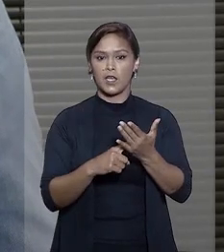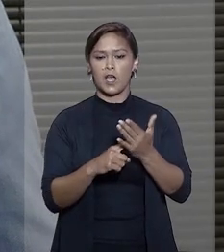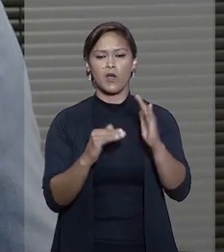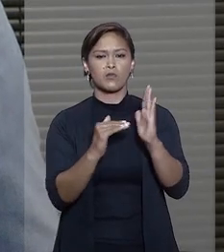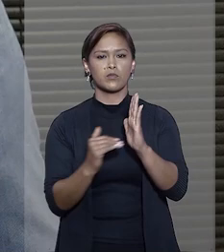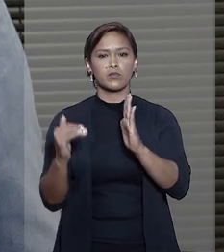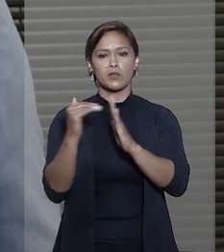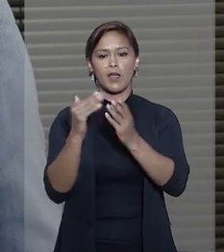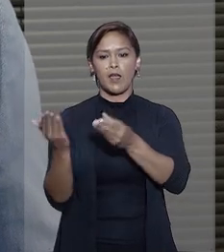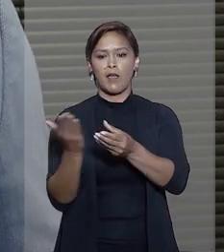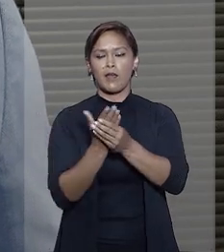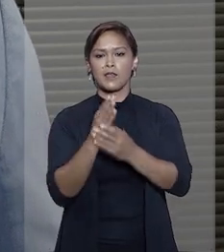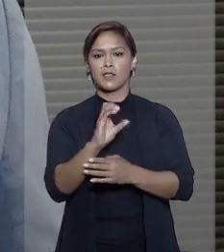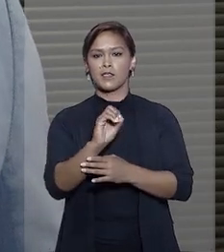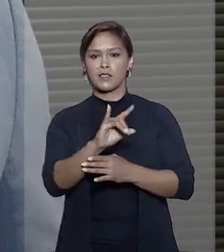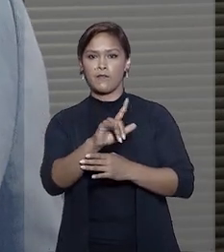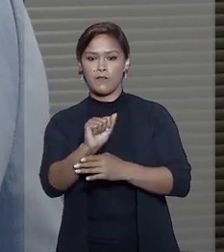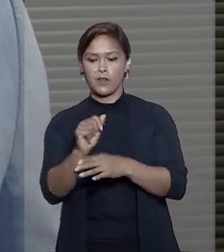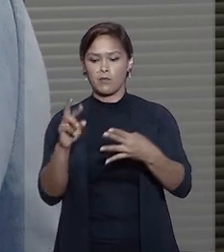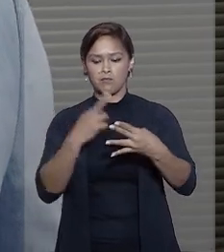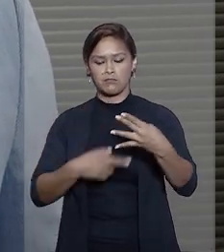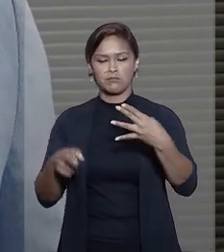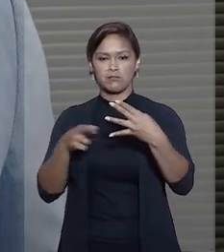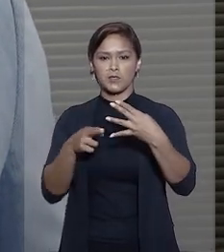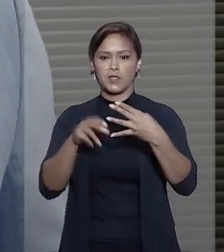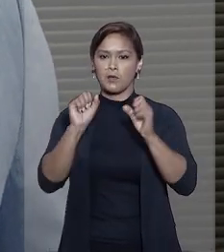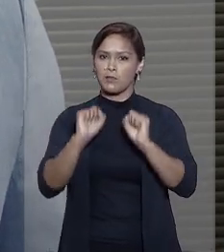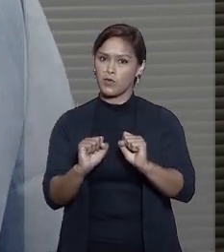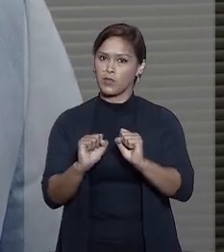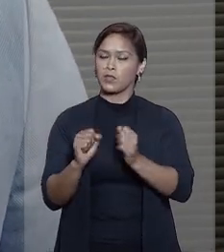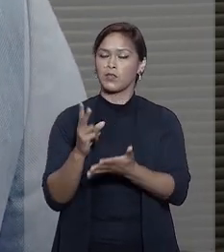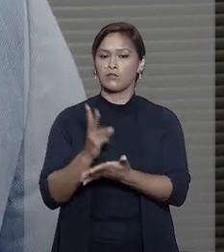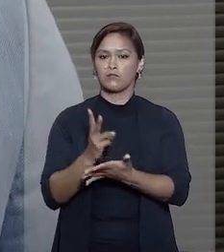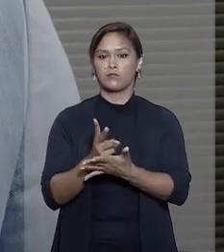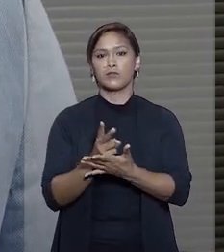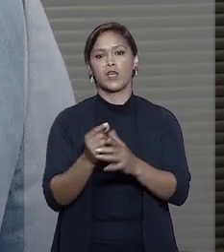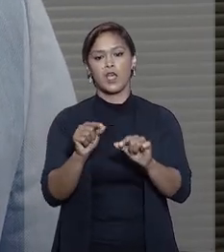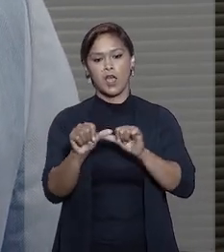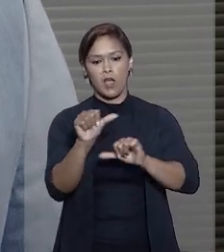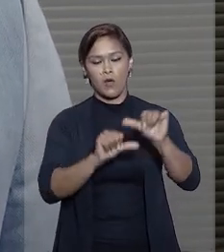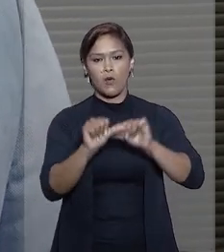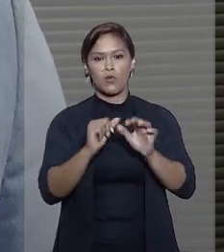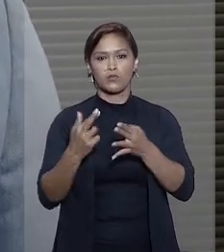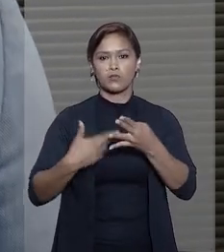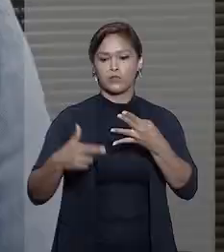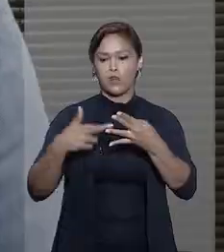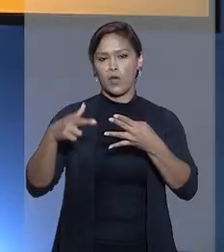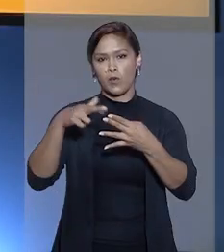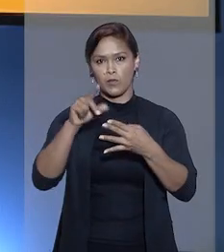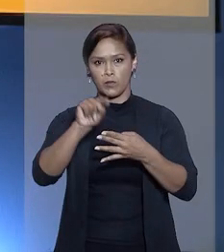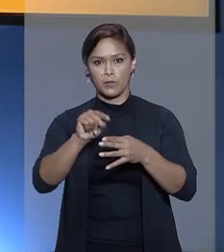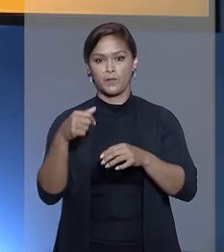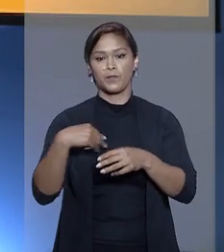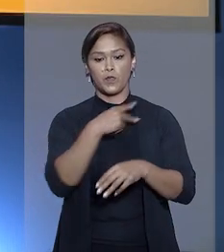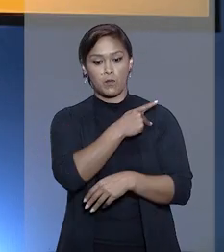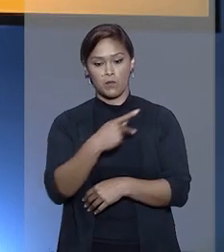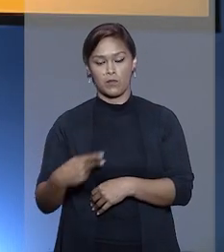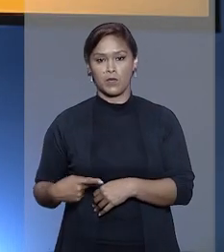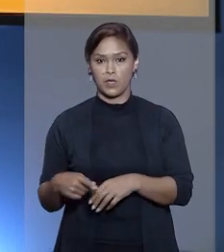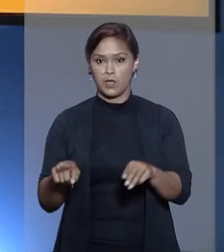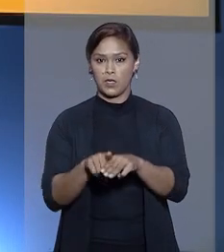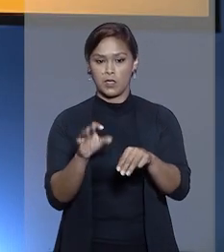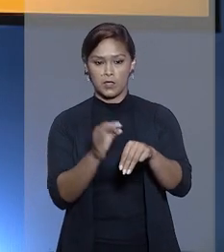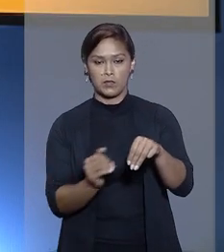alcança a ação civil pública, que tramita em primeiro grau, que poderá ficar sujeita a outros recursos. O ministro